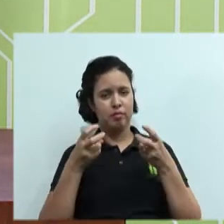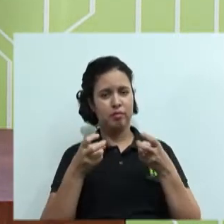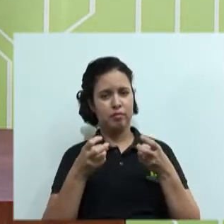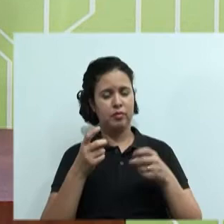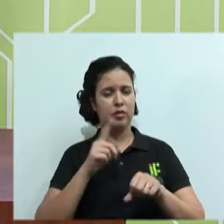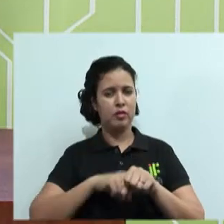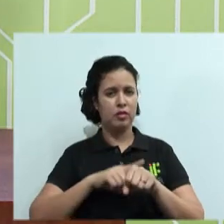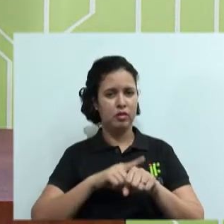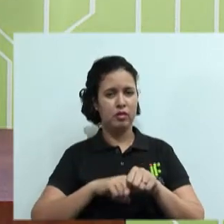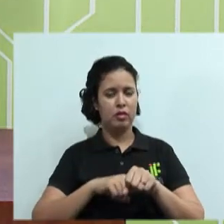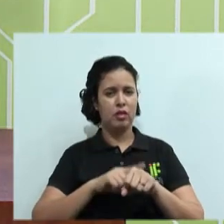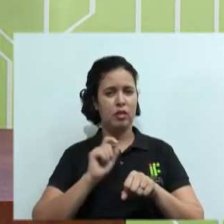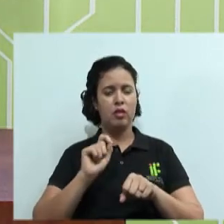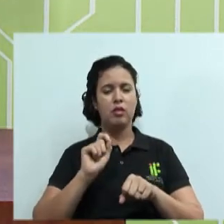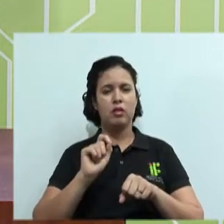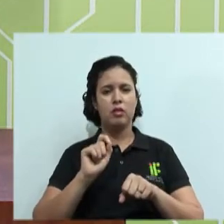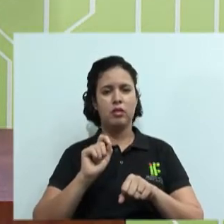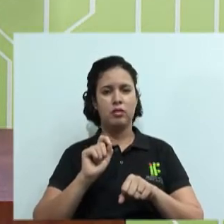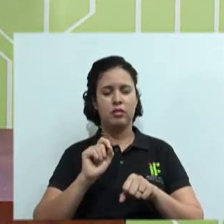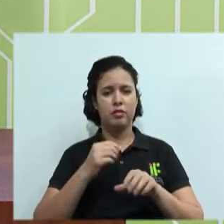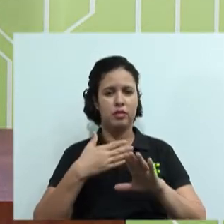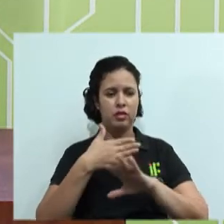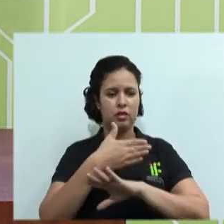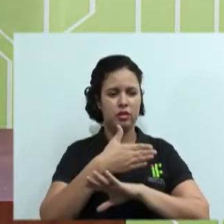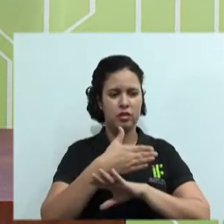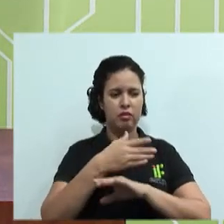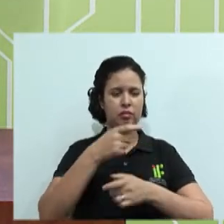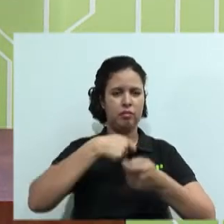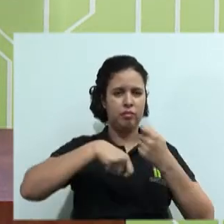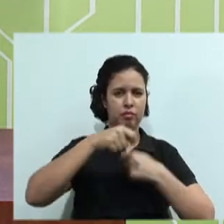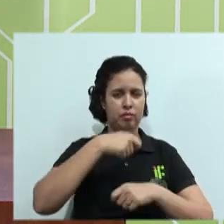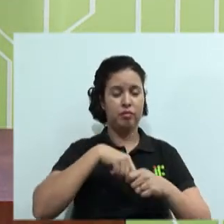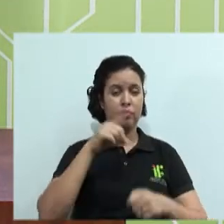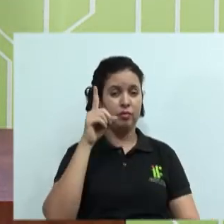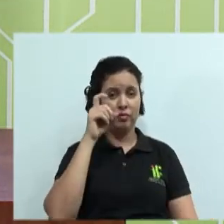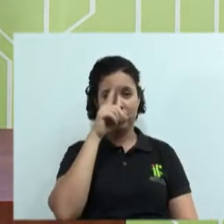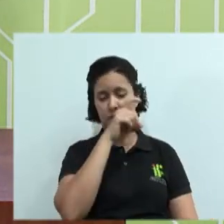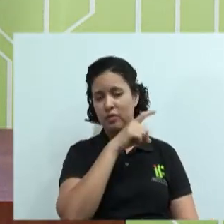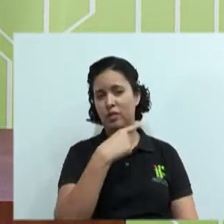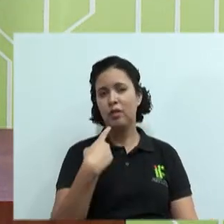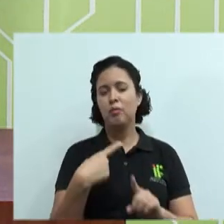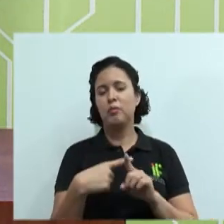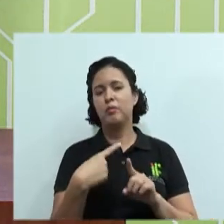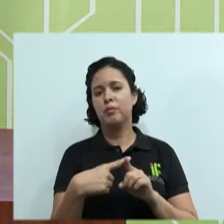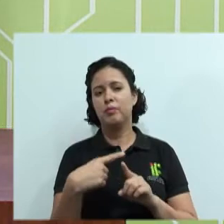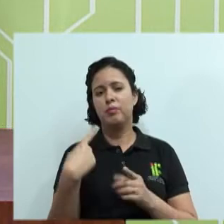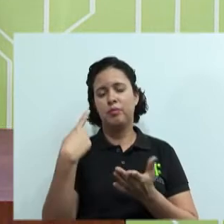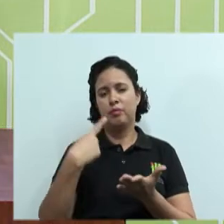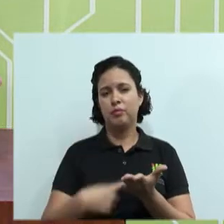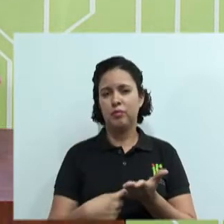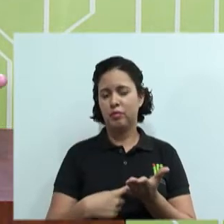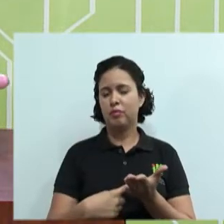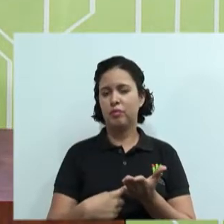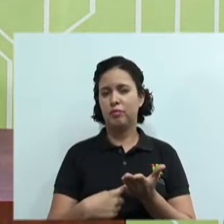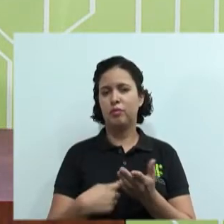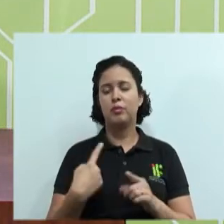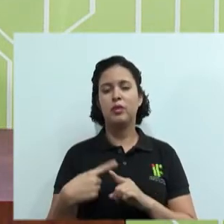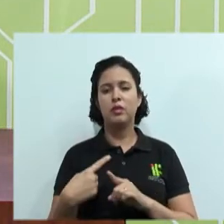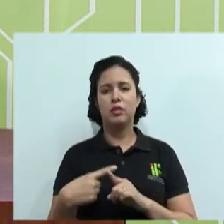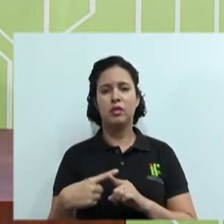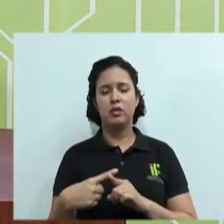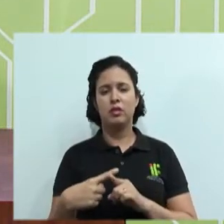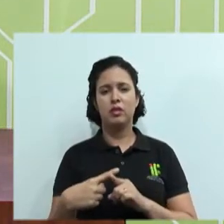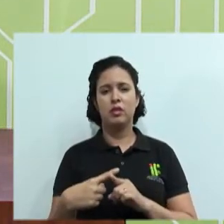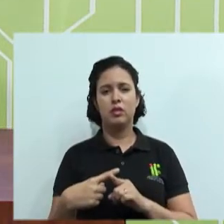no primeiro momento, a negociação deu errada. A negociação foi frustrada. Não teve o acordo que ele esperava. Mas por quê, professor?